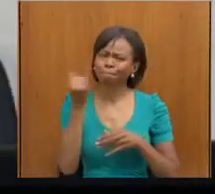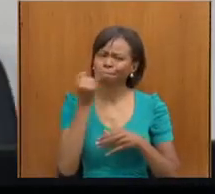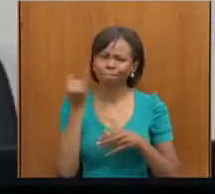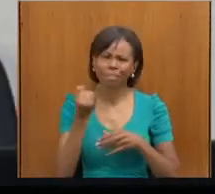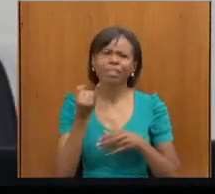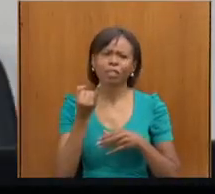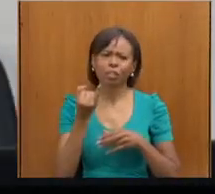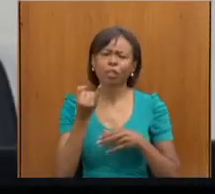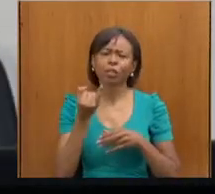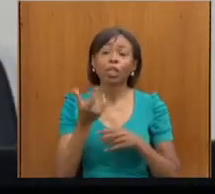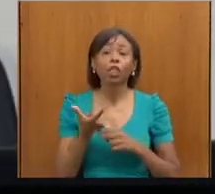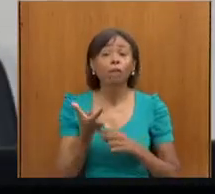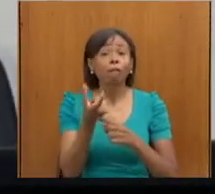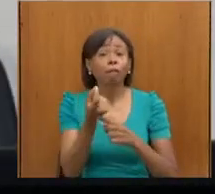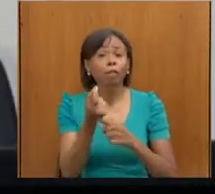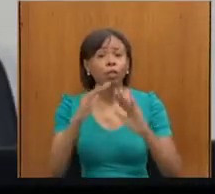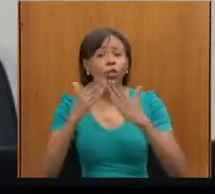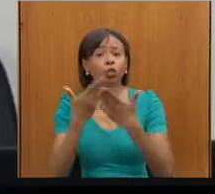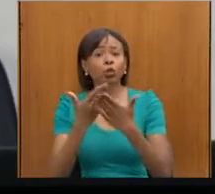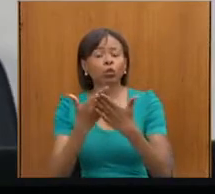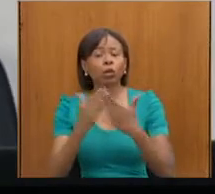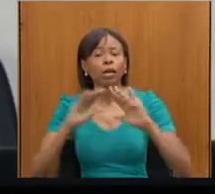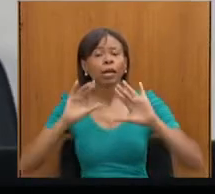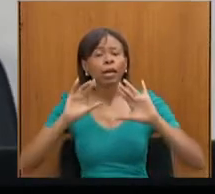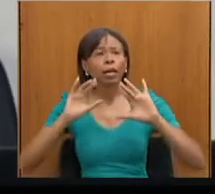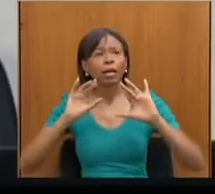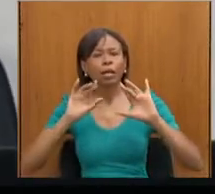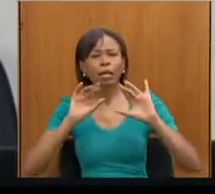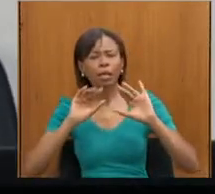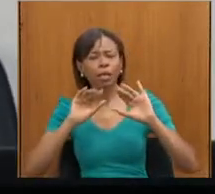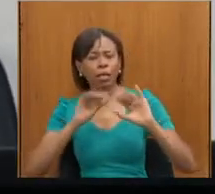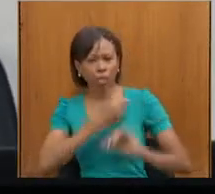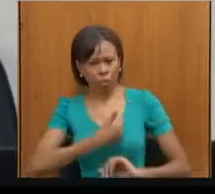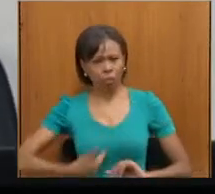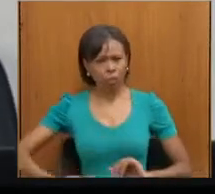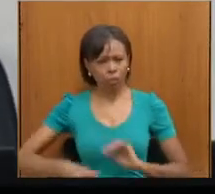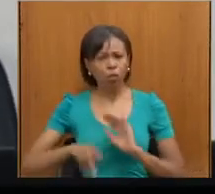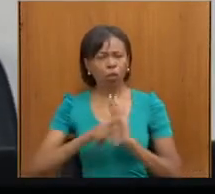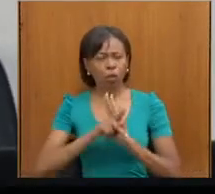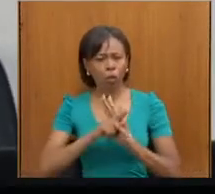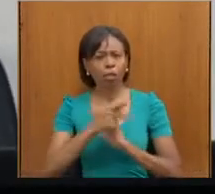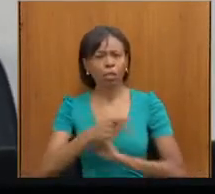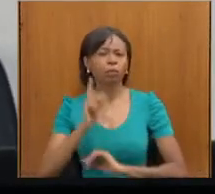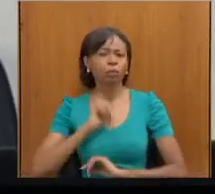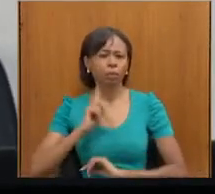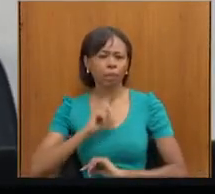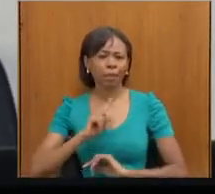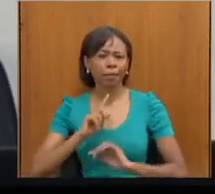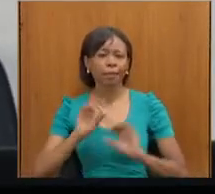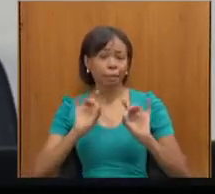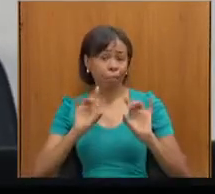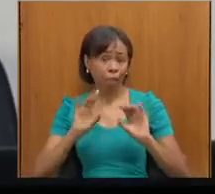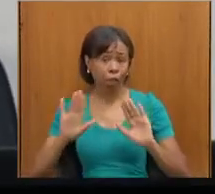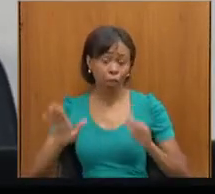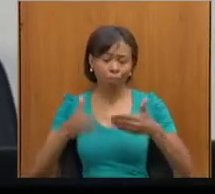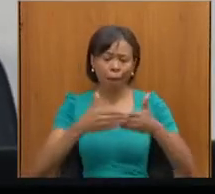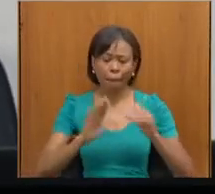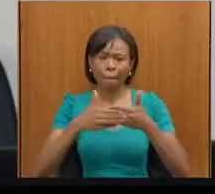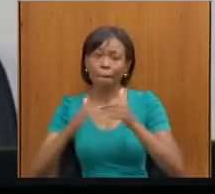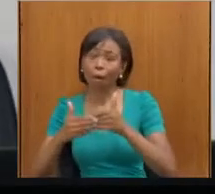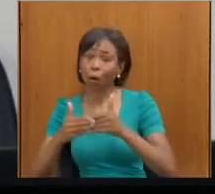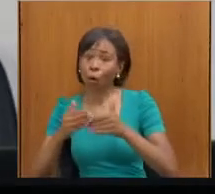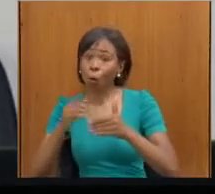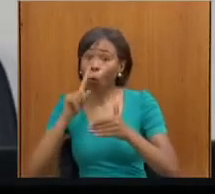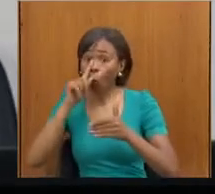20 escolas especiais estaduais que estão em funcionamento no Estado, que corriam o risco de fechar no início da